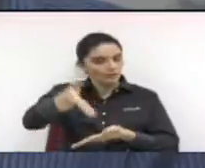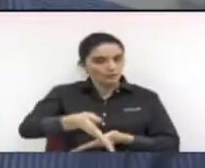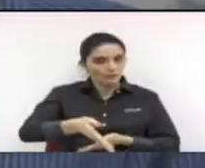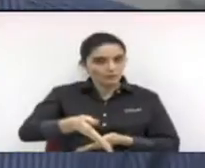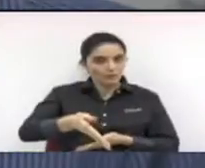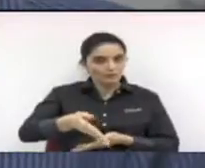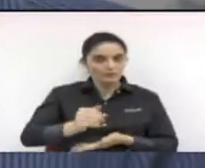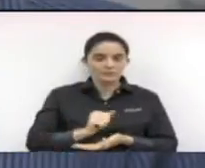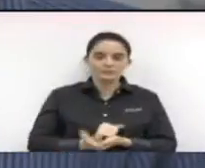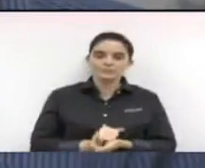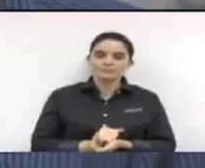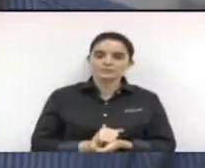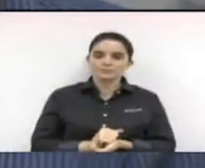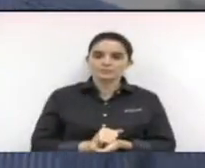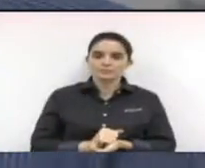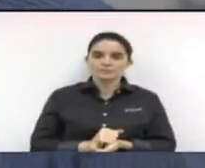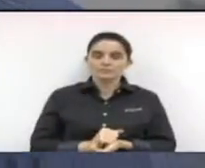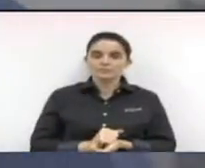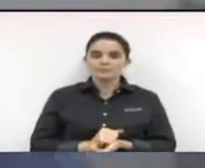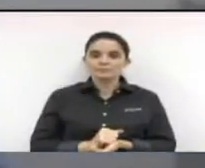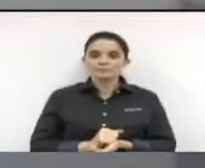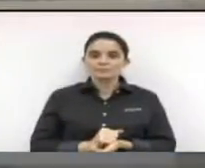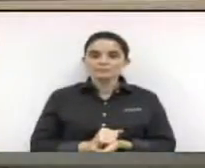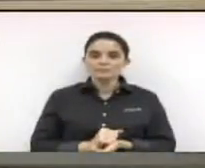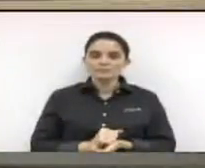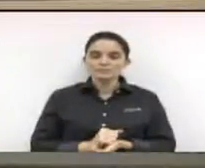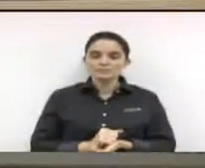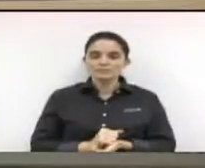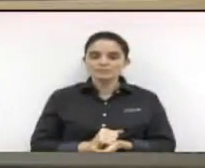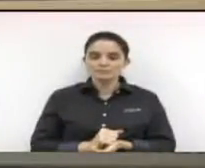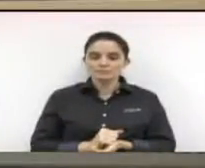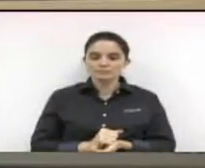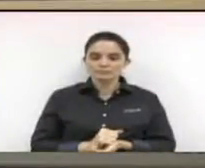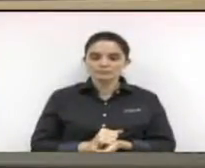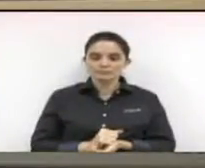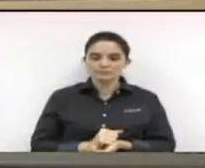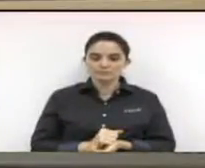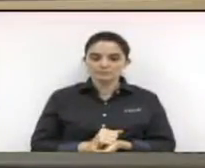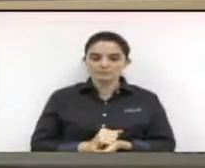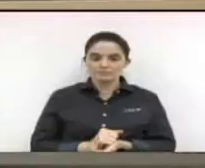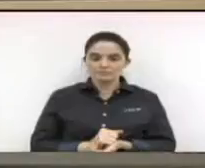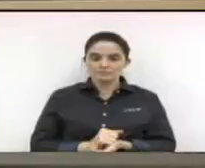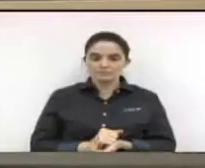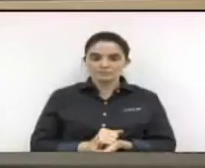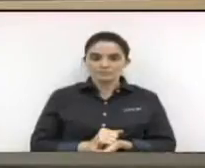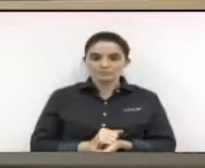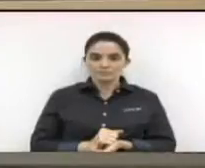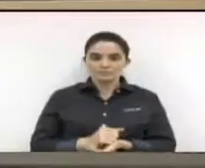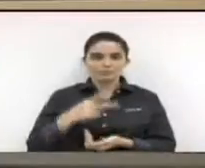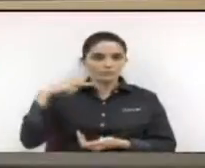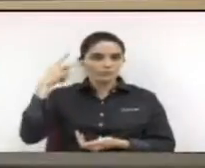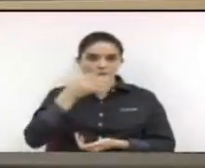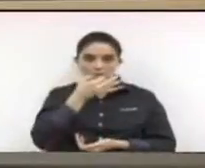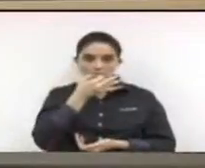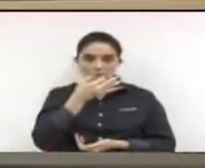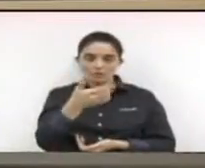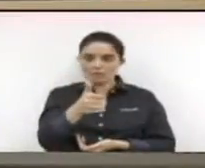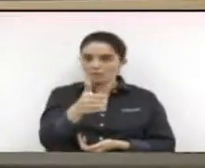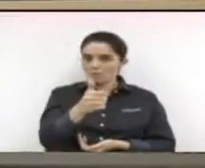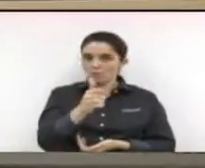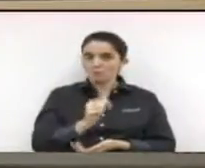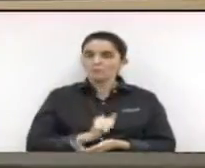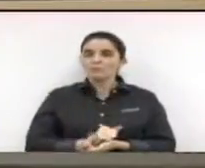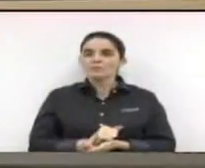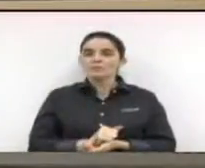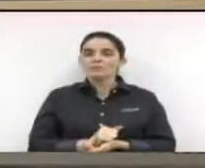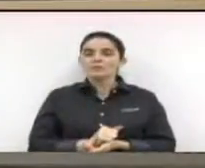momento, para que possamos deixar consignado. Mais algum vereador deseja discutir? Não havendo,